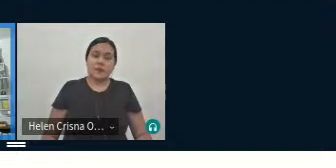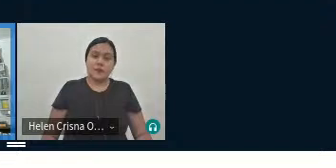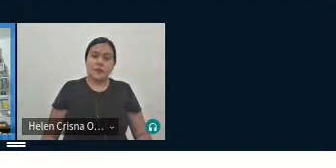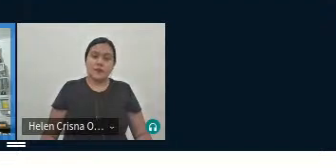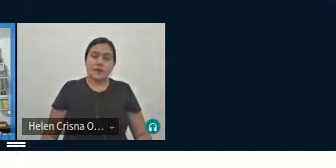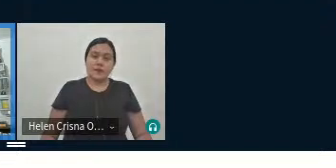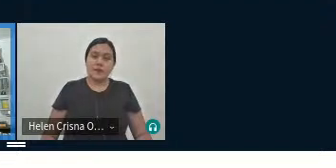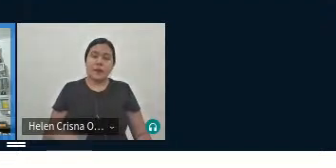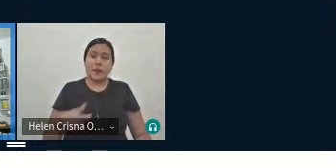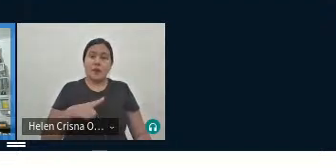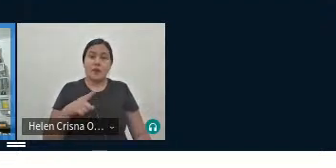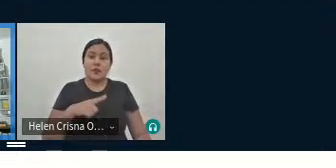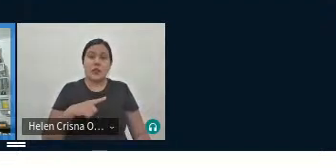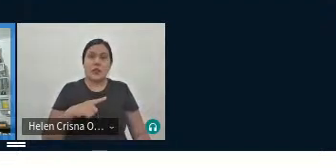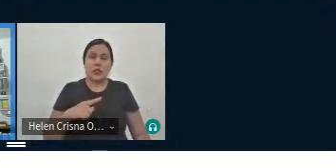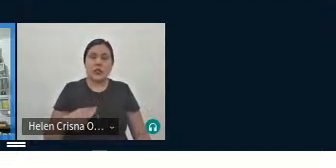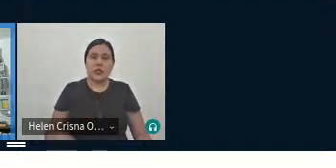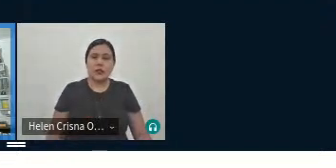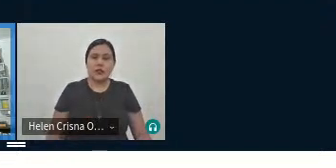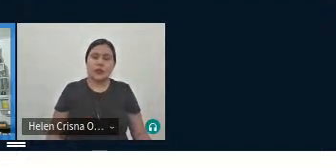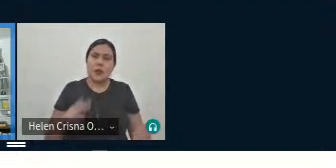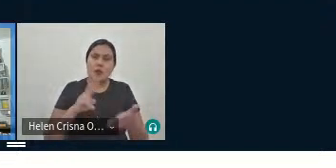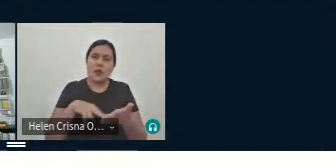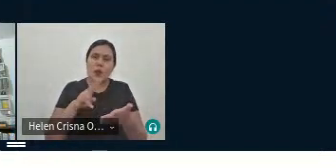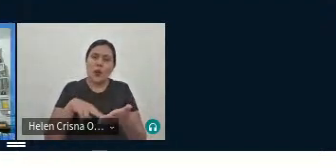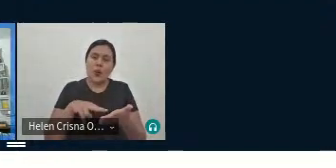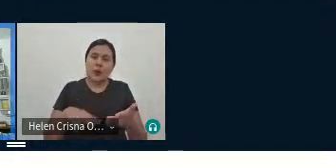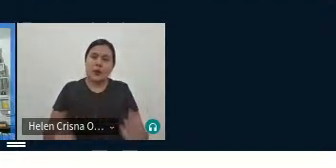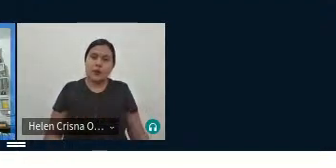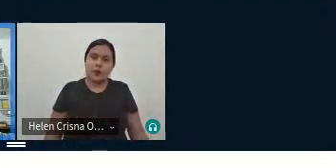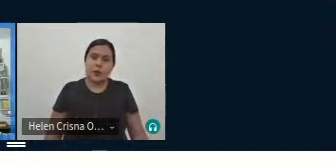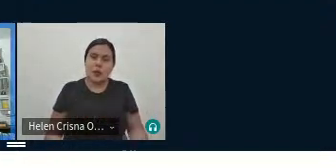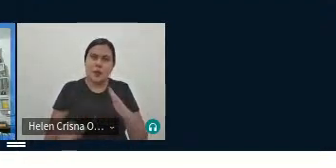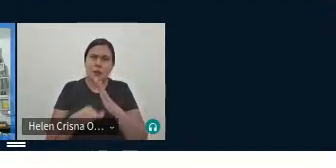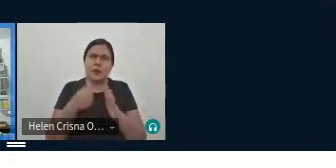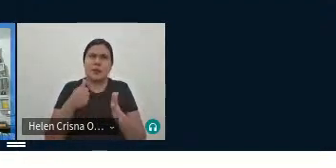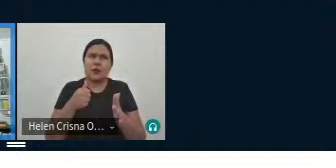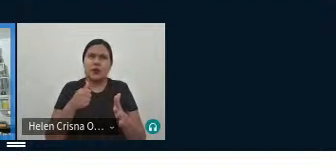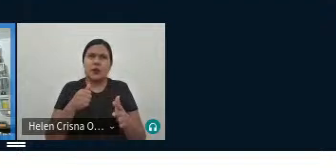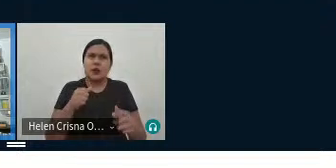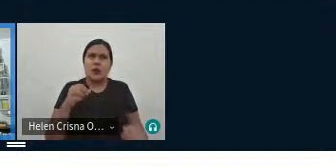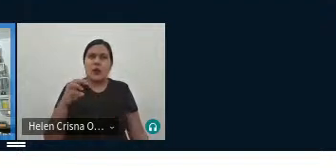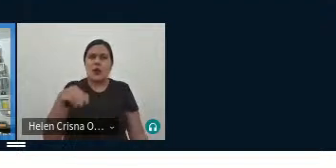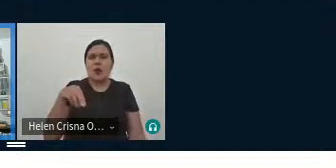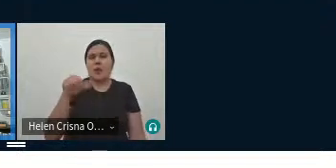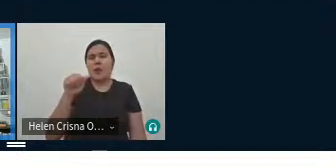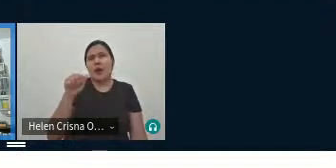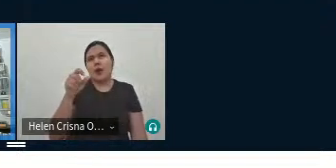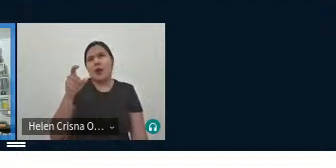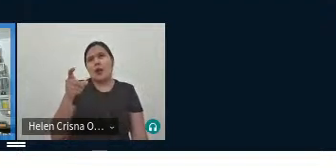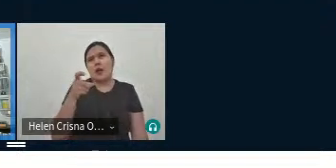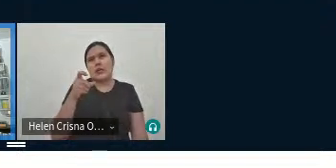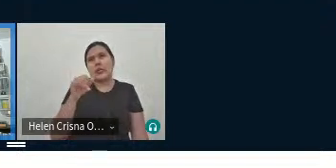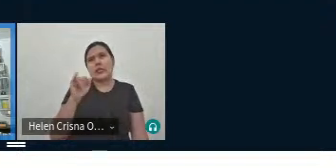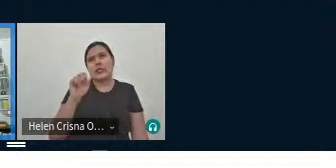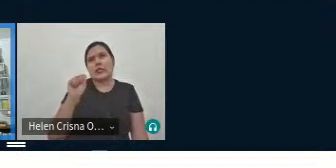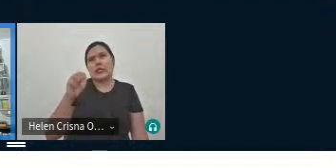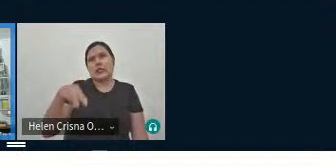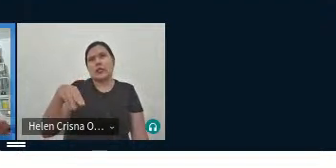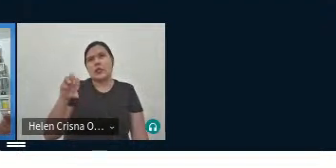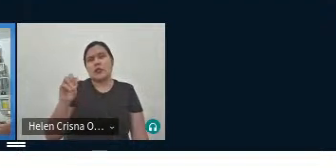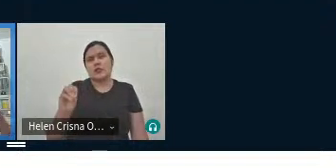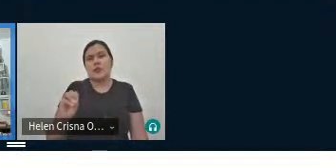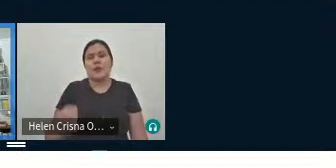você tem isso, eu lembro quando eu li, primeira vez que eu li Marxismo e Filosofia da Linguagem, um texto do